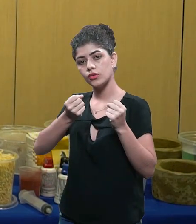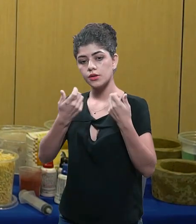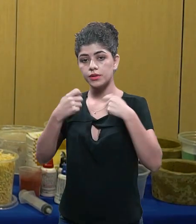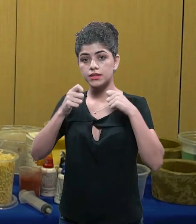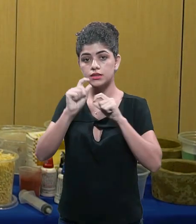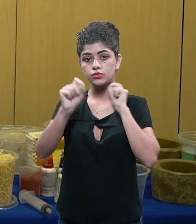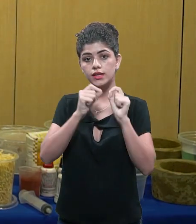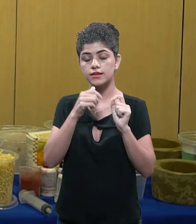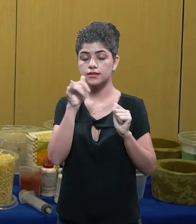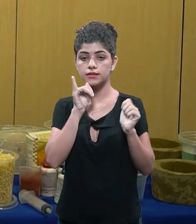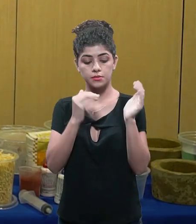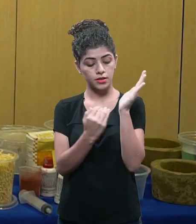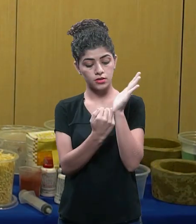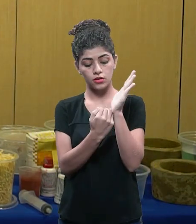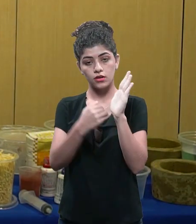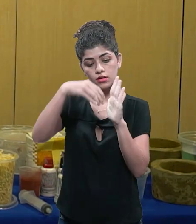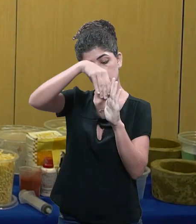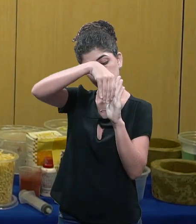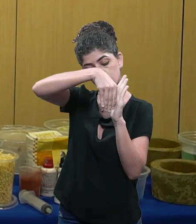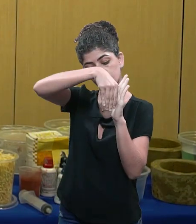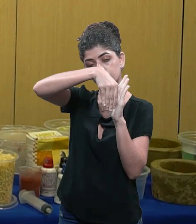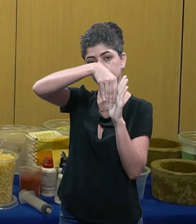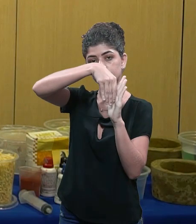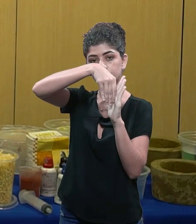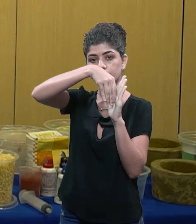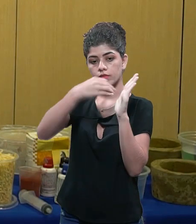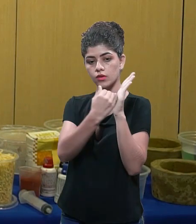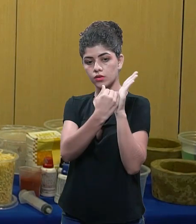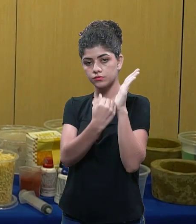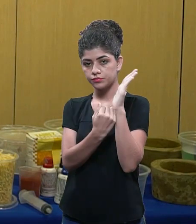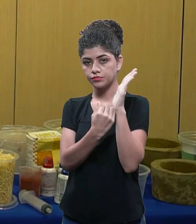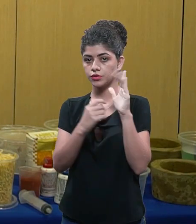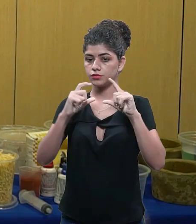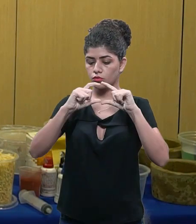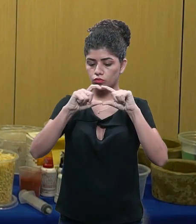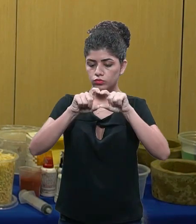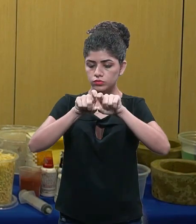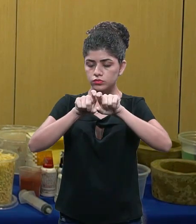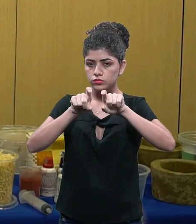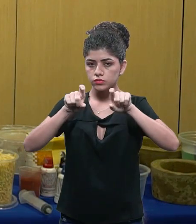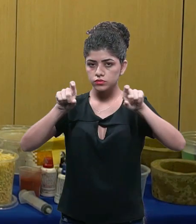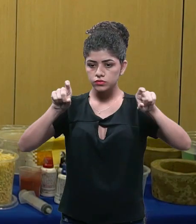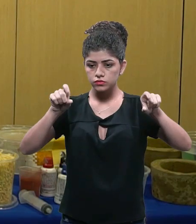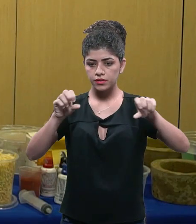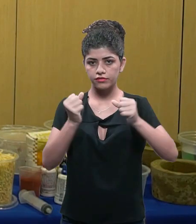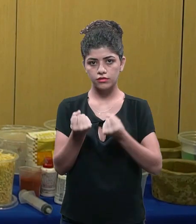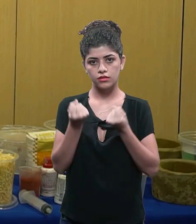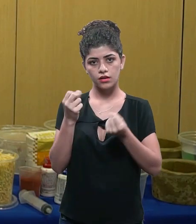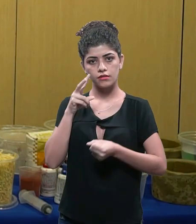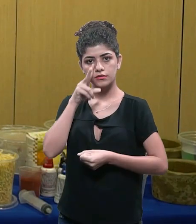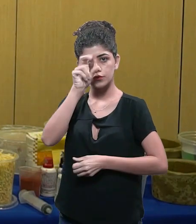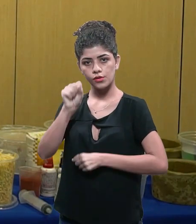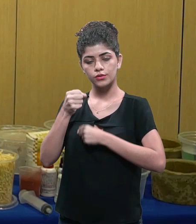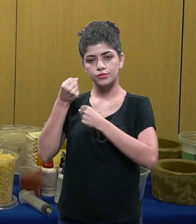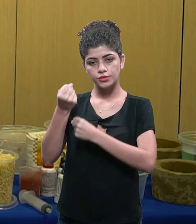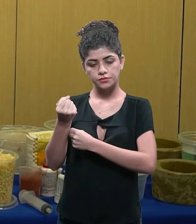certo então o que que é ideal é você criar artifício de marcar com fita crepe até que ponto